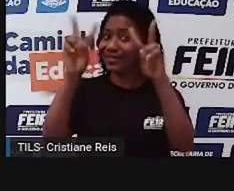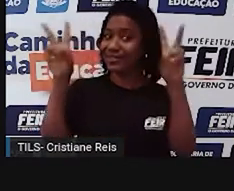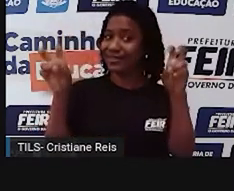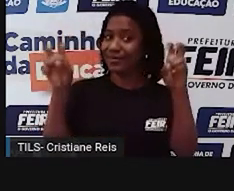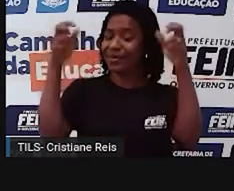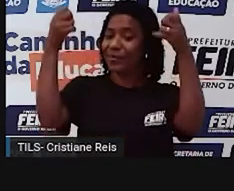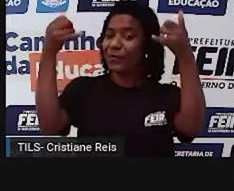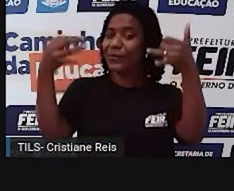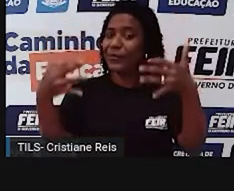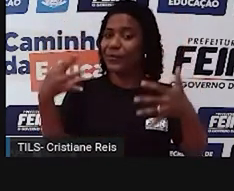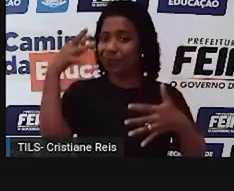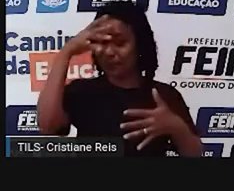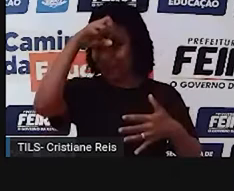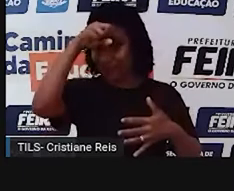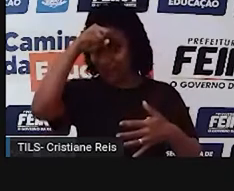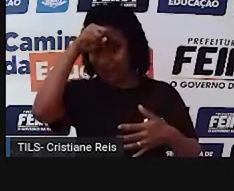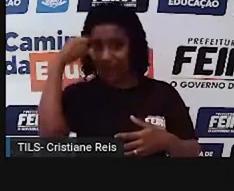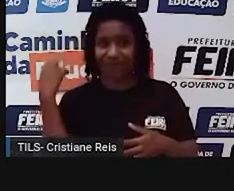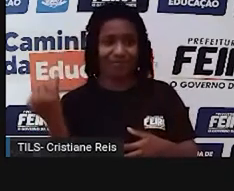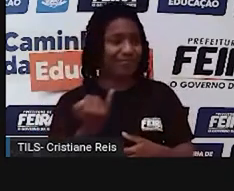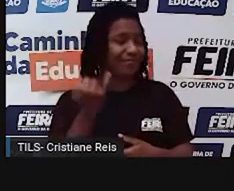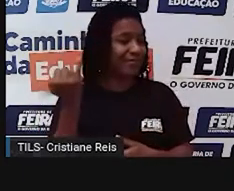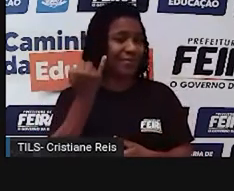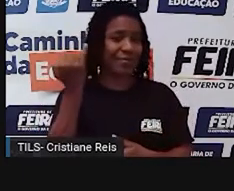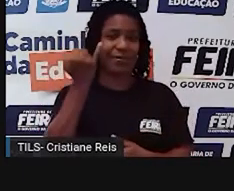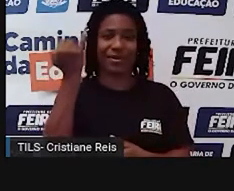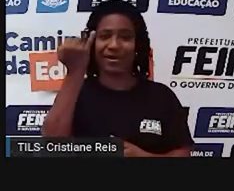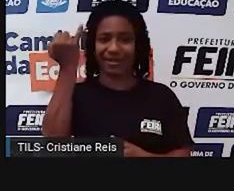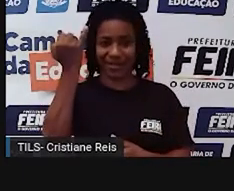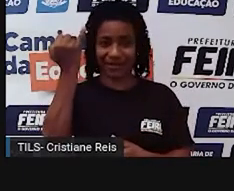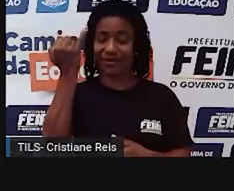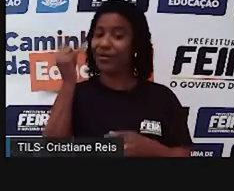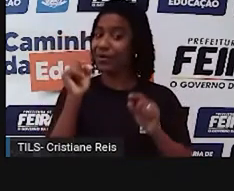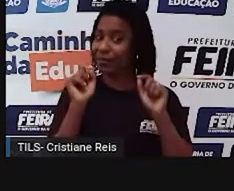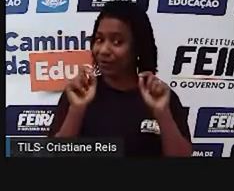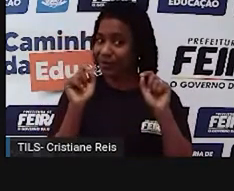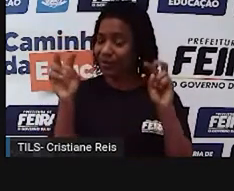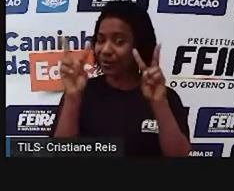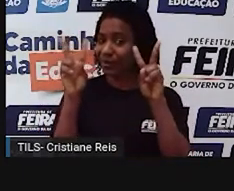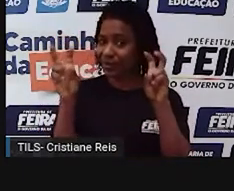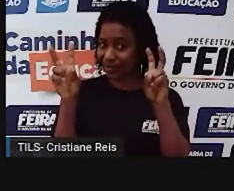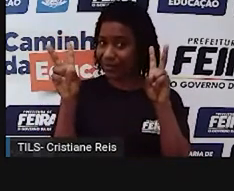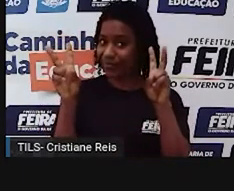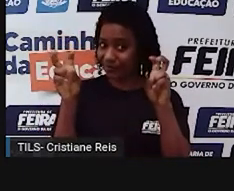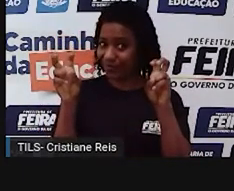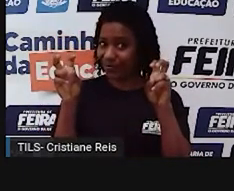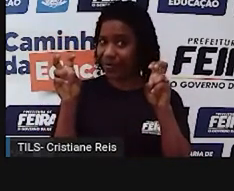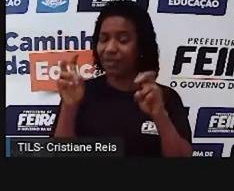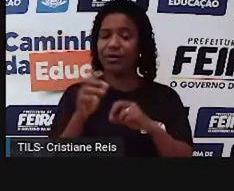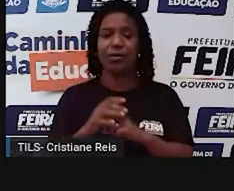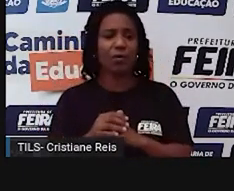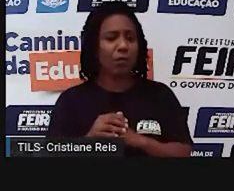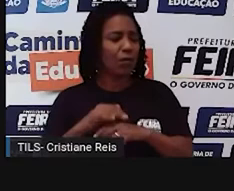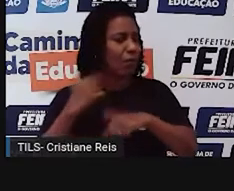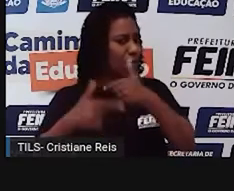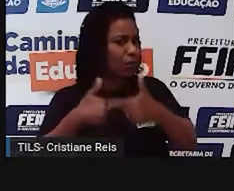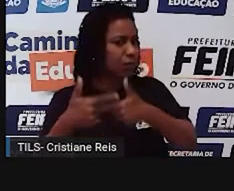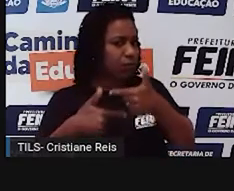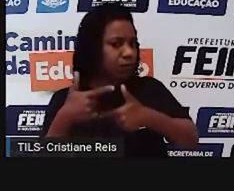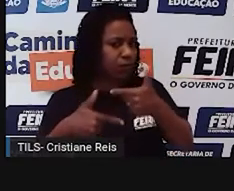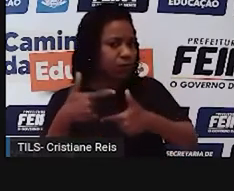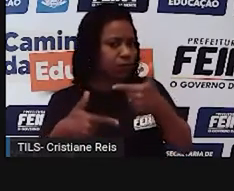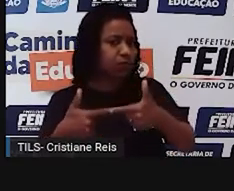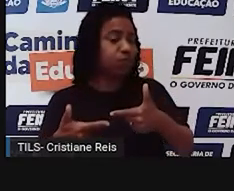muito importante para a compreensão de textos em inglês. Past actions. Ações ou situações